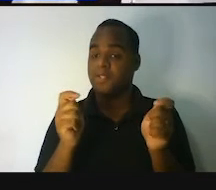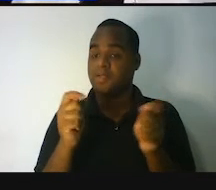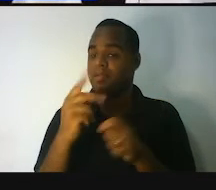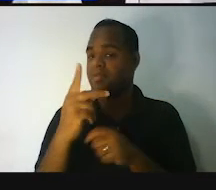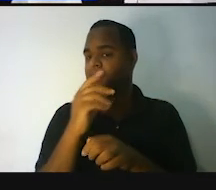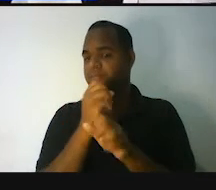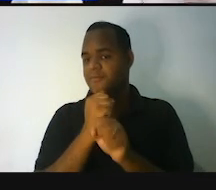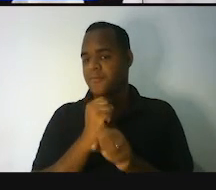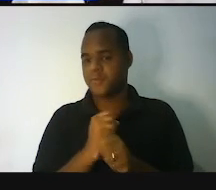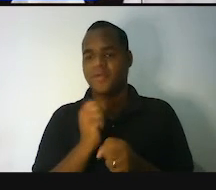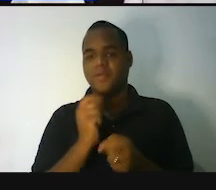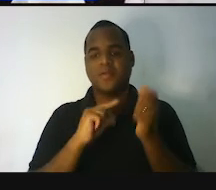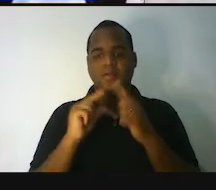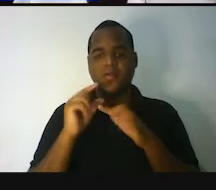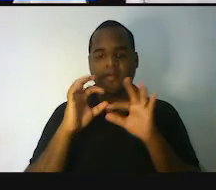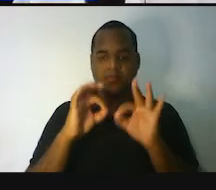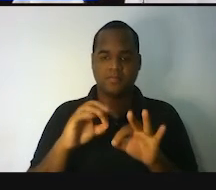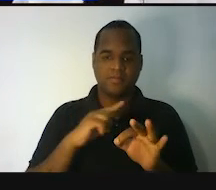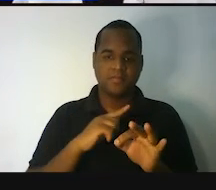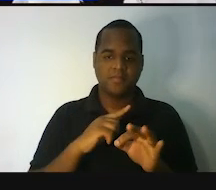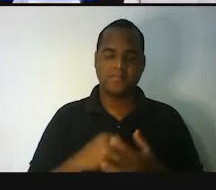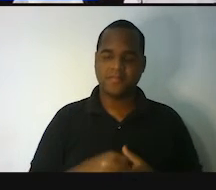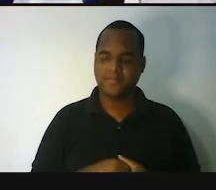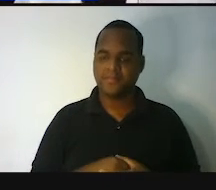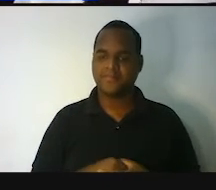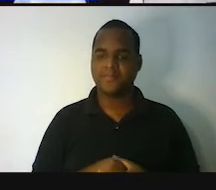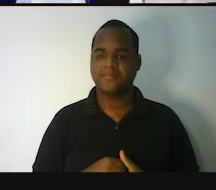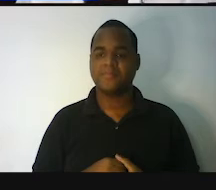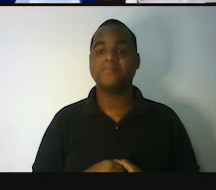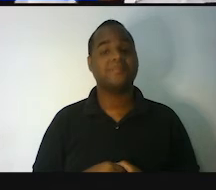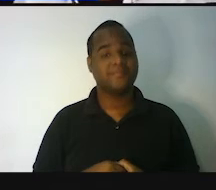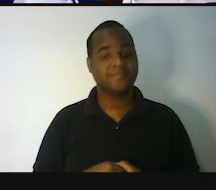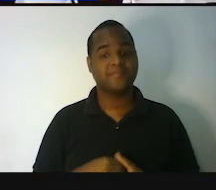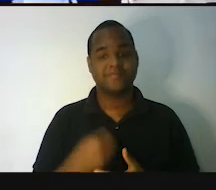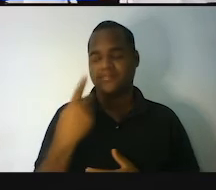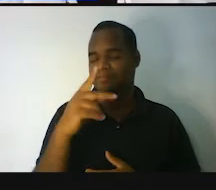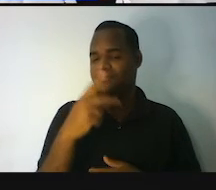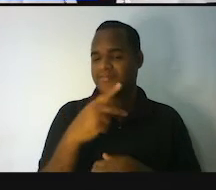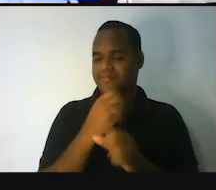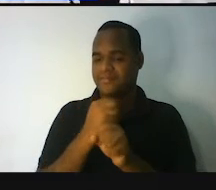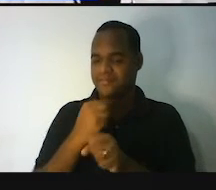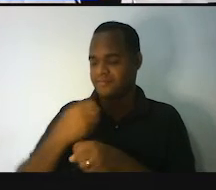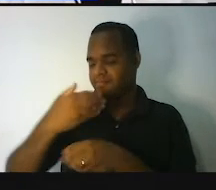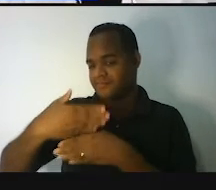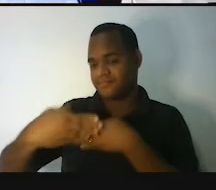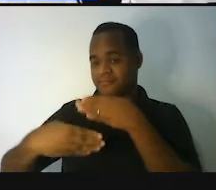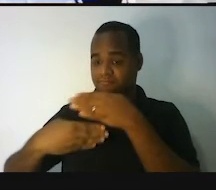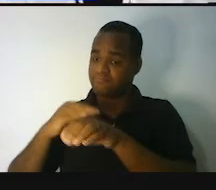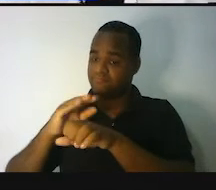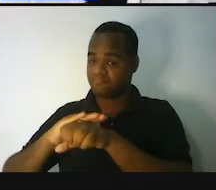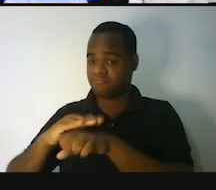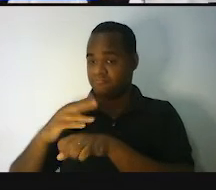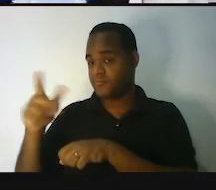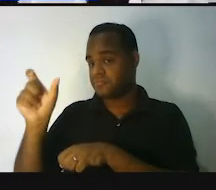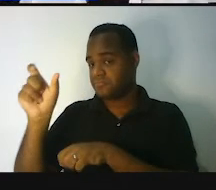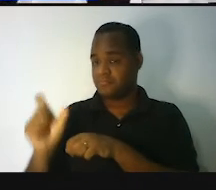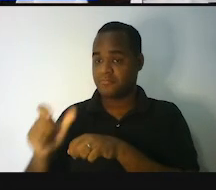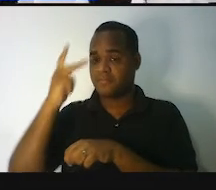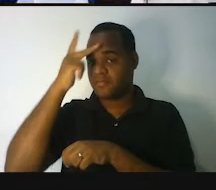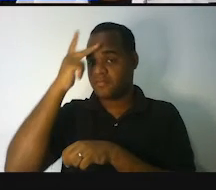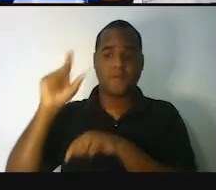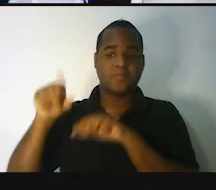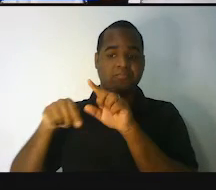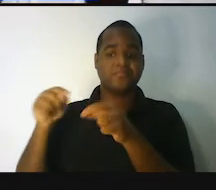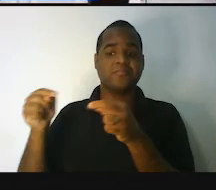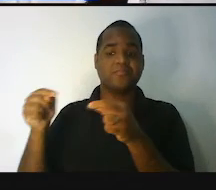também, né? A quantidade com os seus palmos é a mesma quantidade com os palmos de outra pessoa que